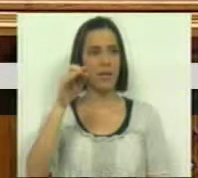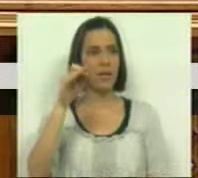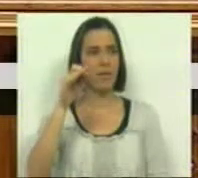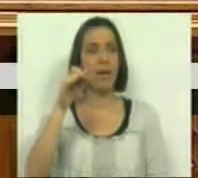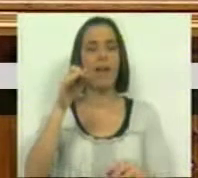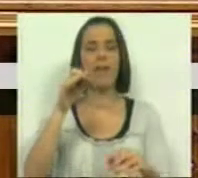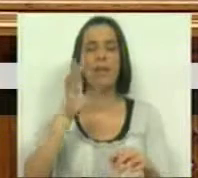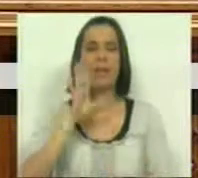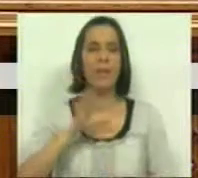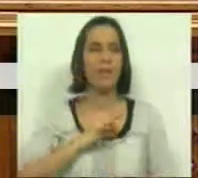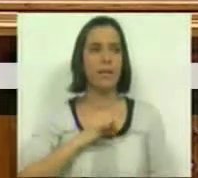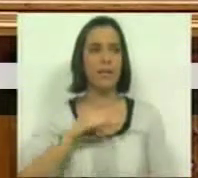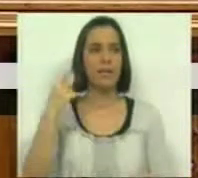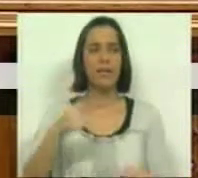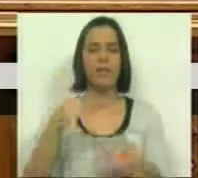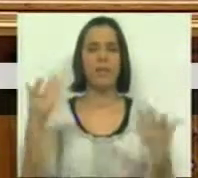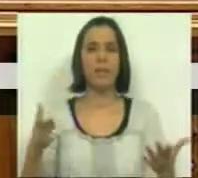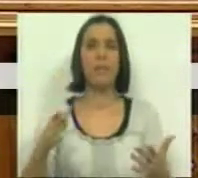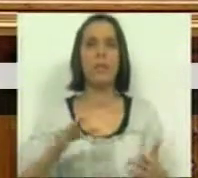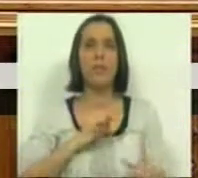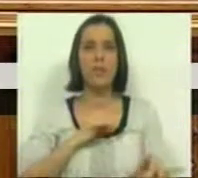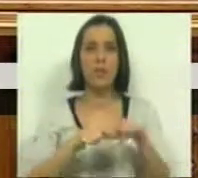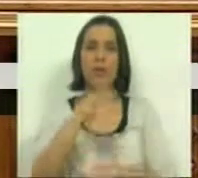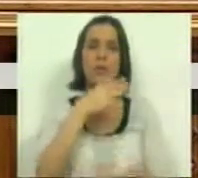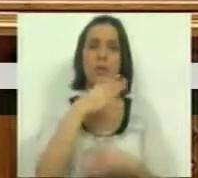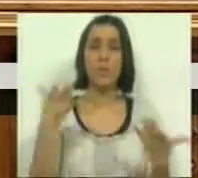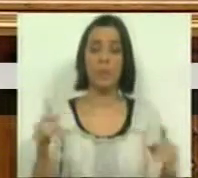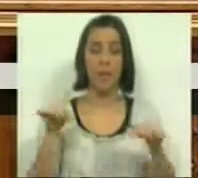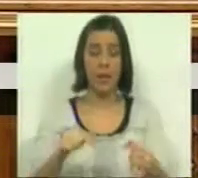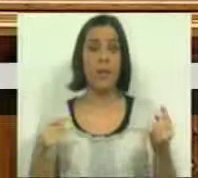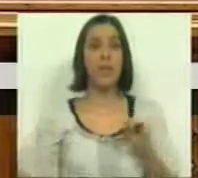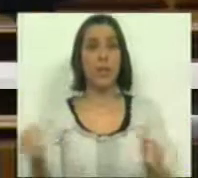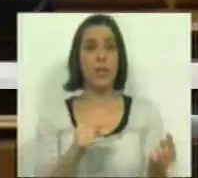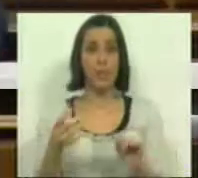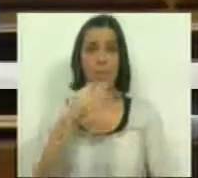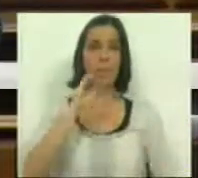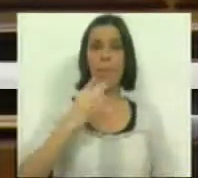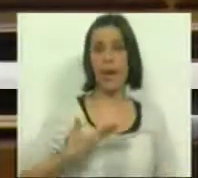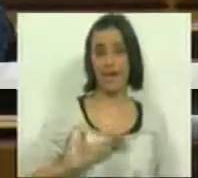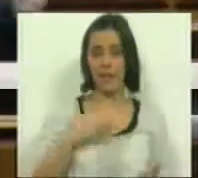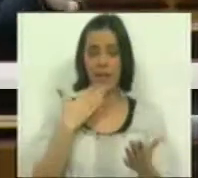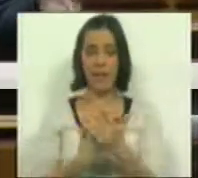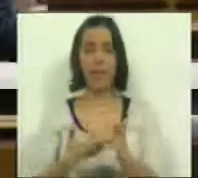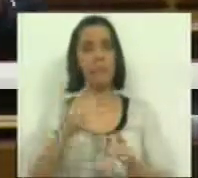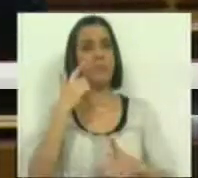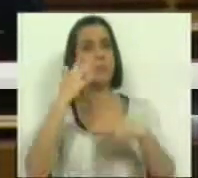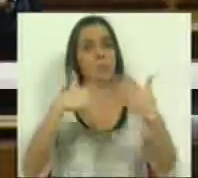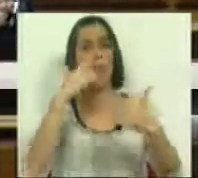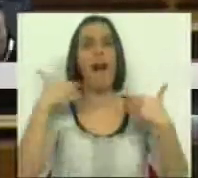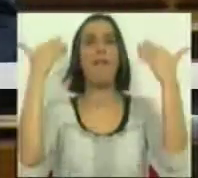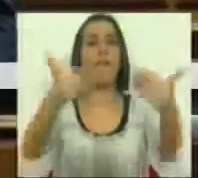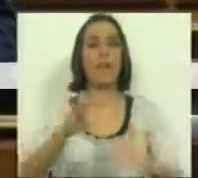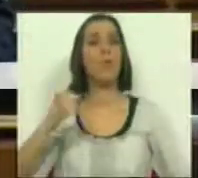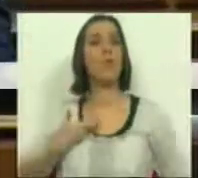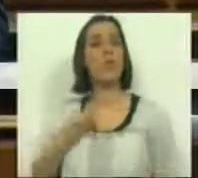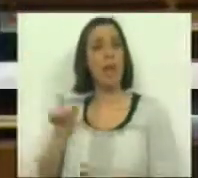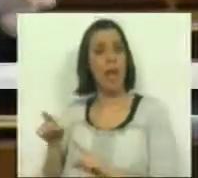Senhora Presidente, Senhoras e Senhores Deputados, neste debate em que o PSD leva a bandeira da dianteira e o